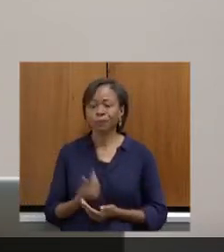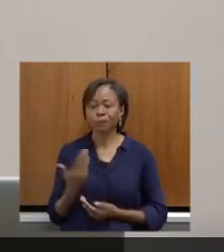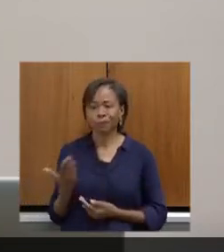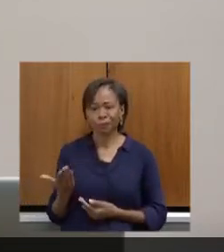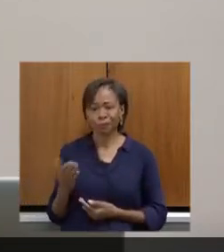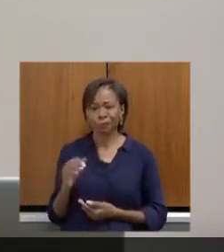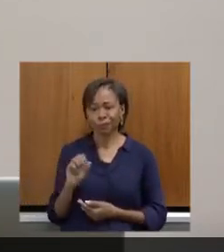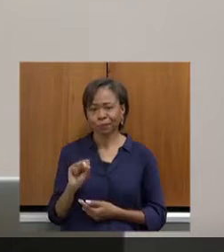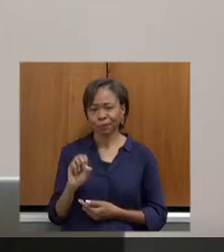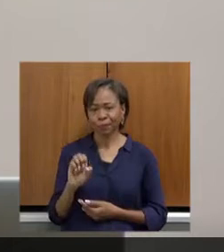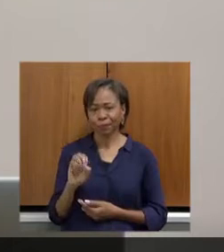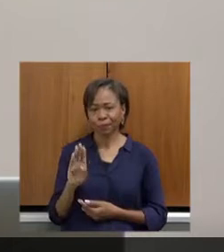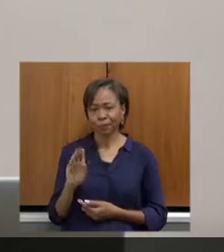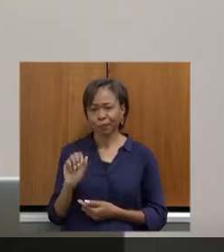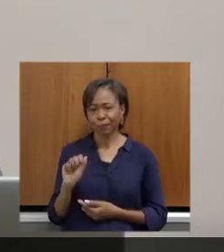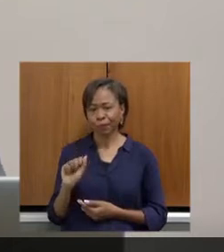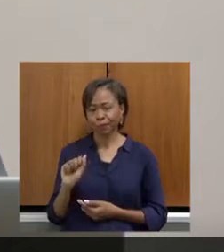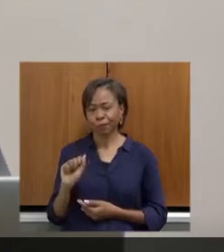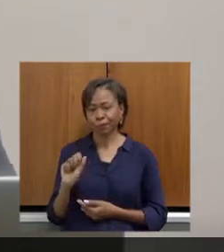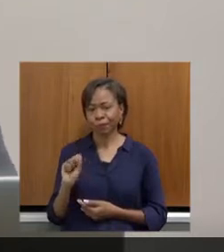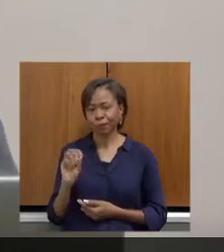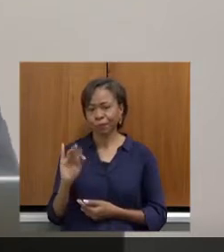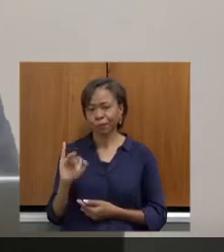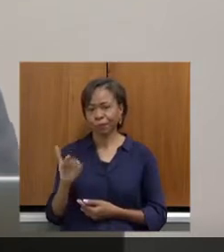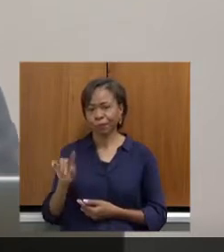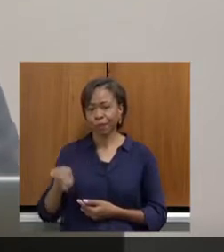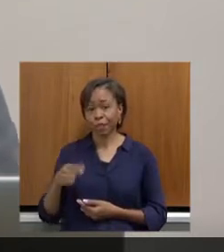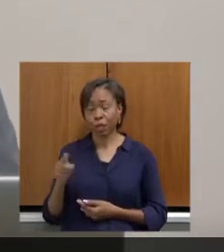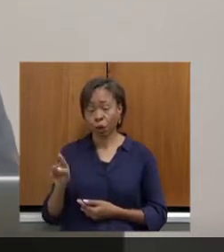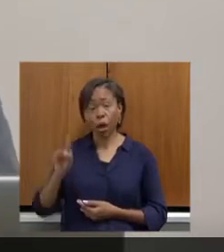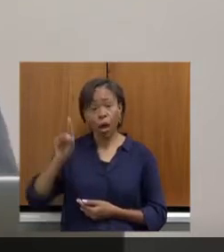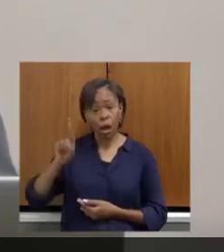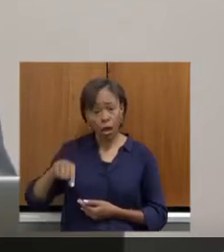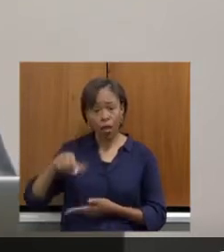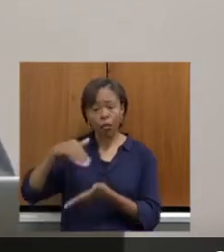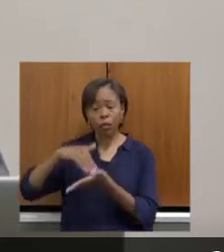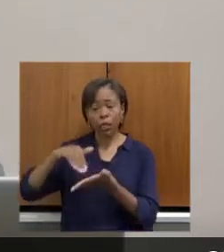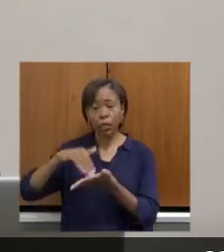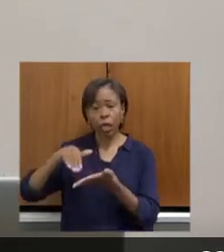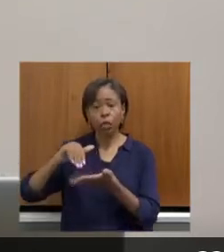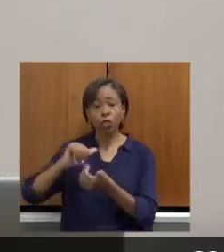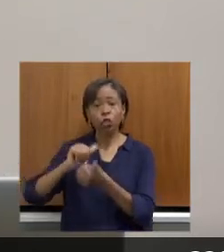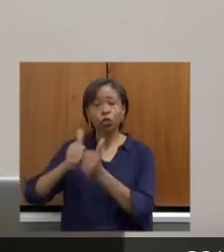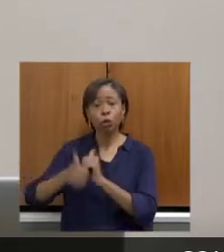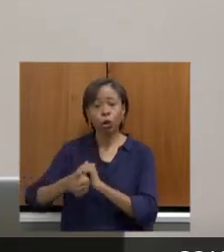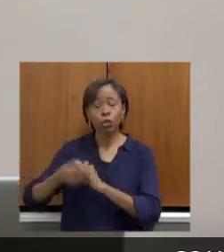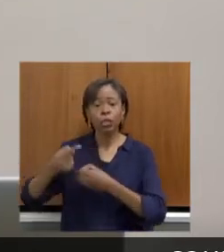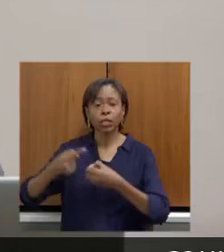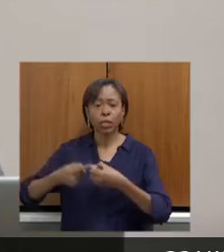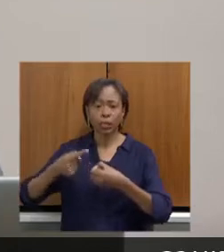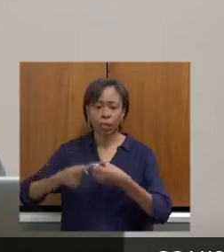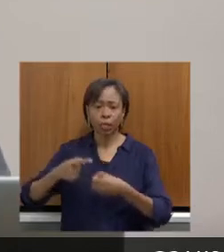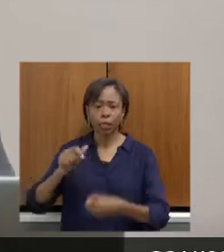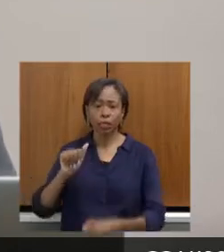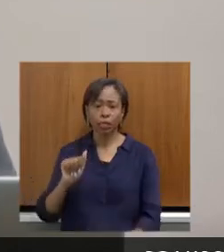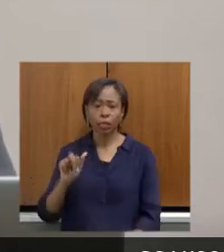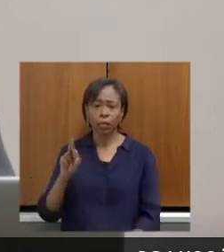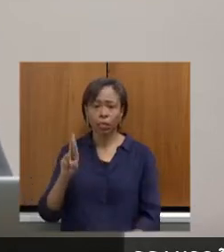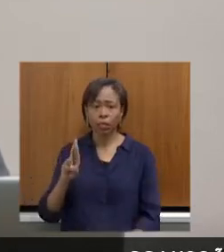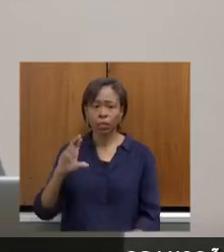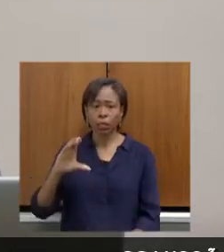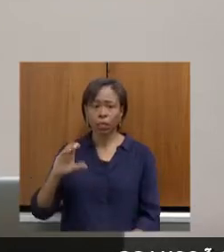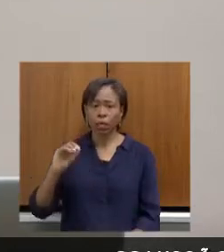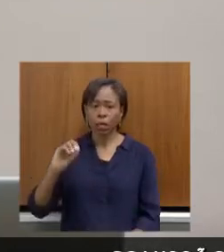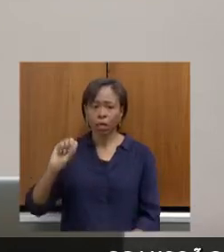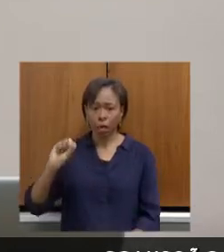eu passo a palavra para você, que é o secretário de Esporte do município de Arcos e vem trazer a contribuição para a gente aqui nessa